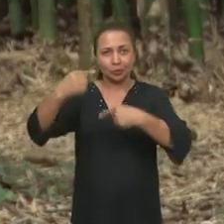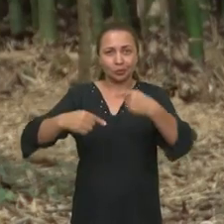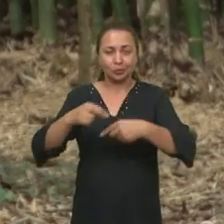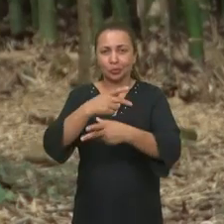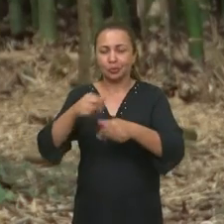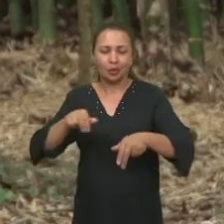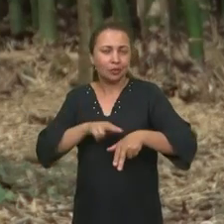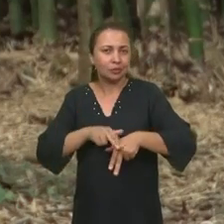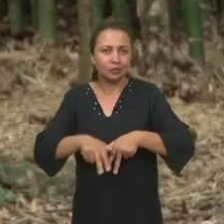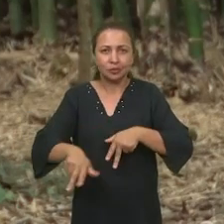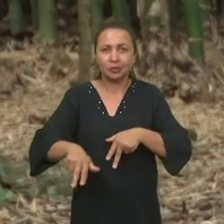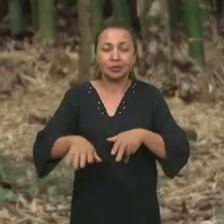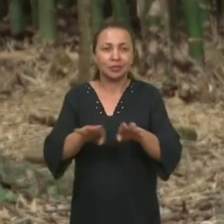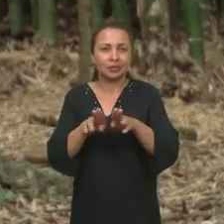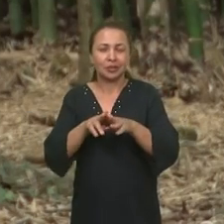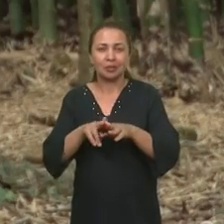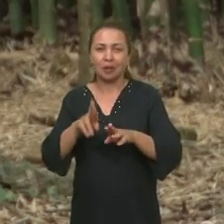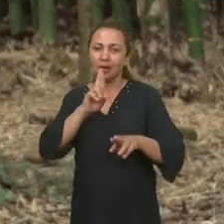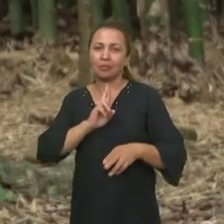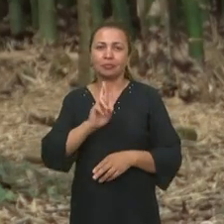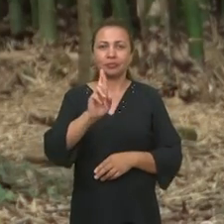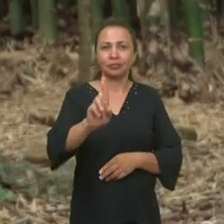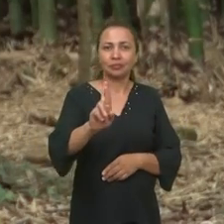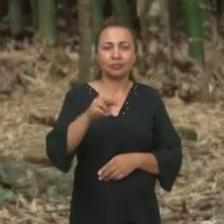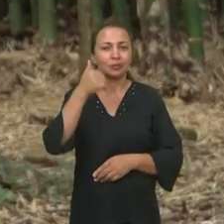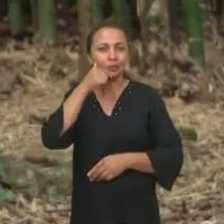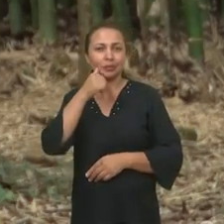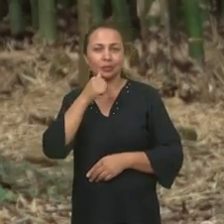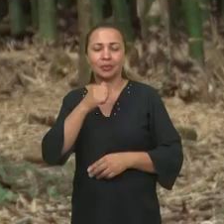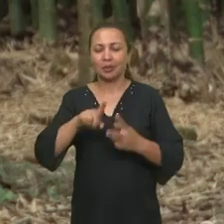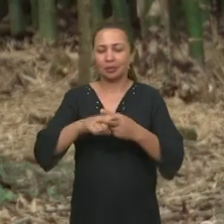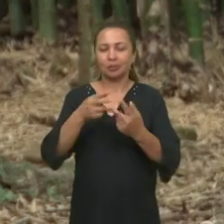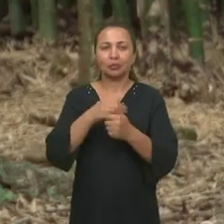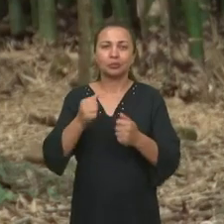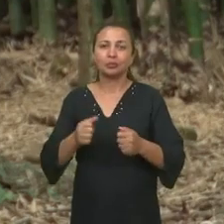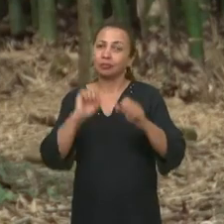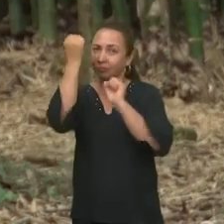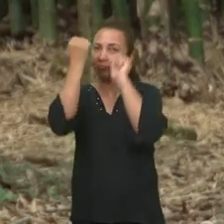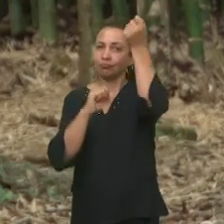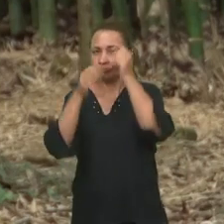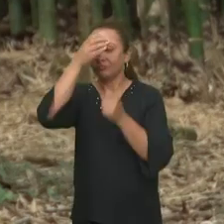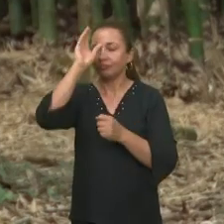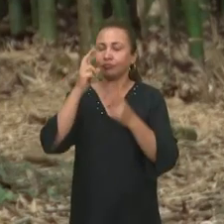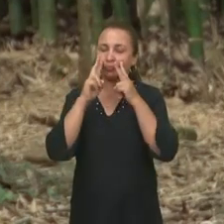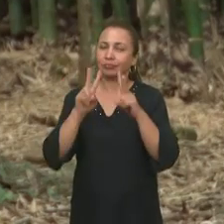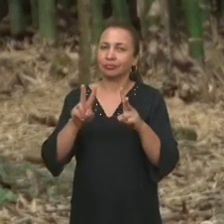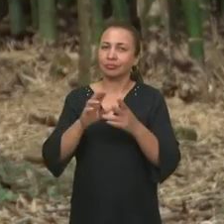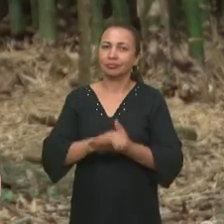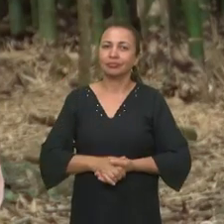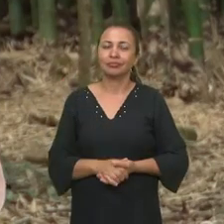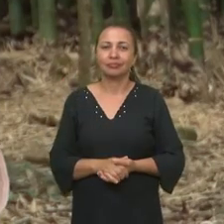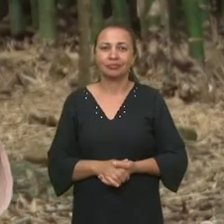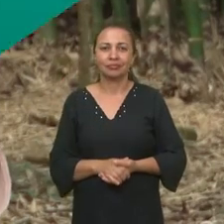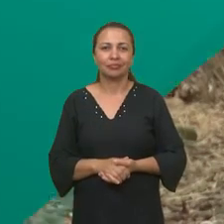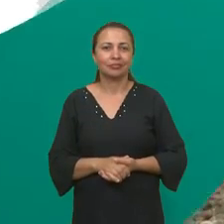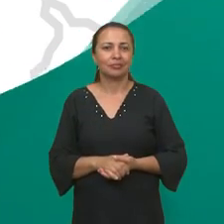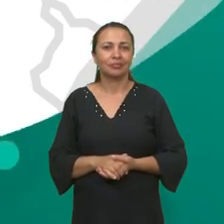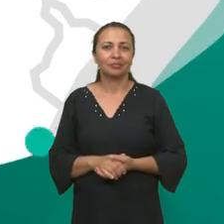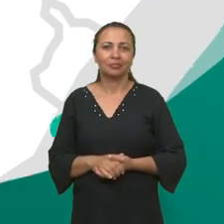que discute questões de gênero e também representatividade feminina em produtos da indústria cultural. Vamos conferir?